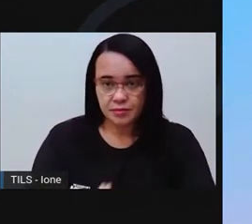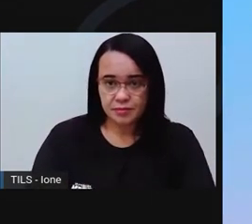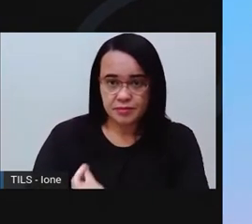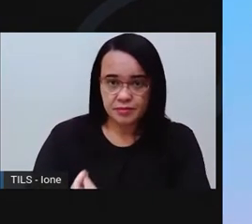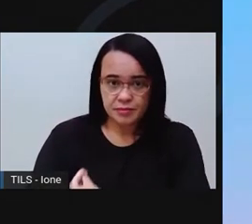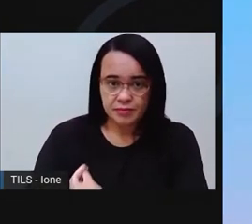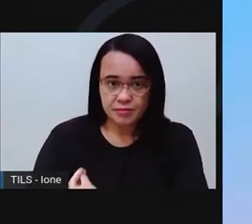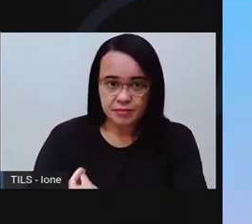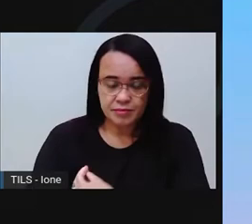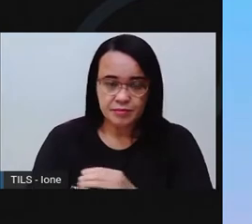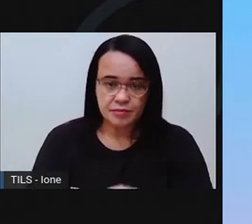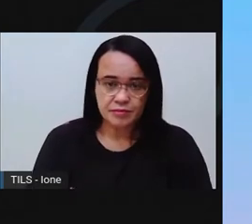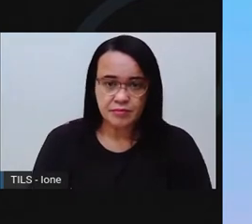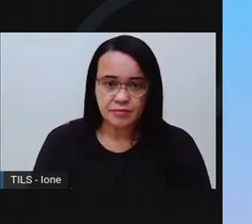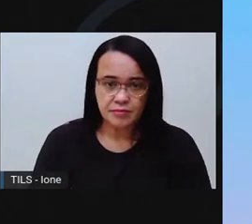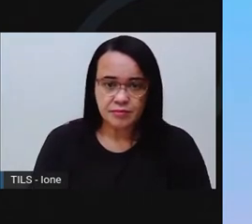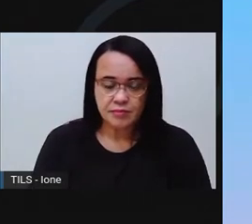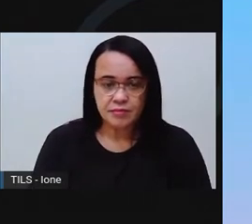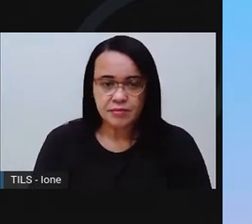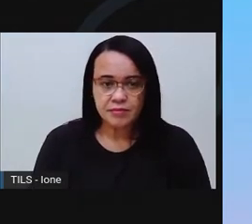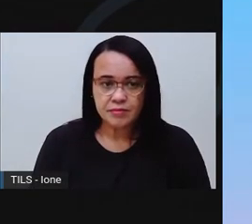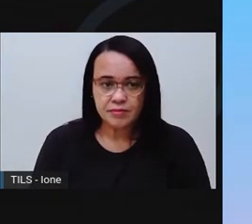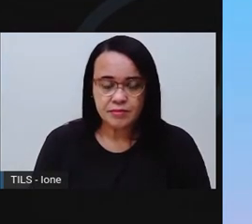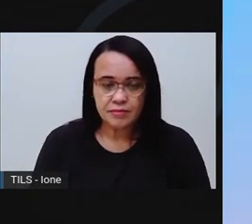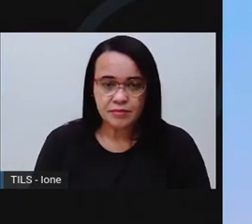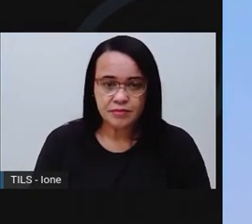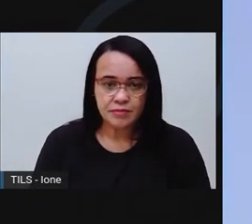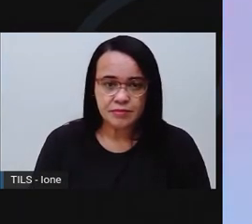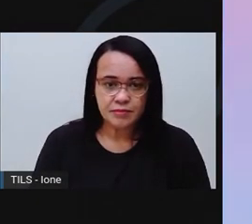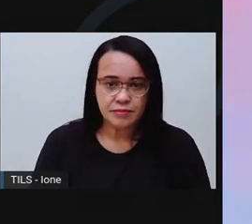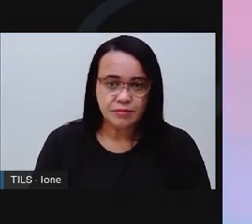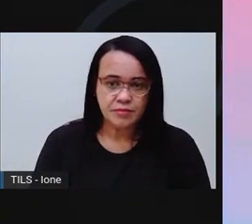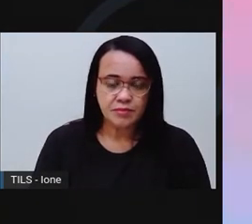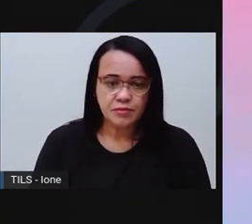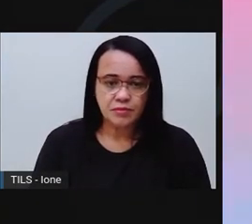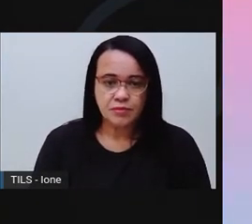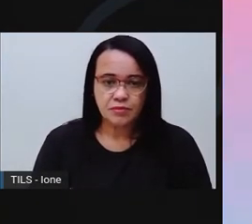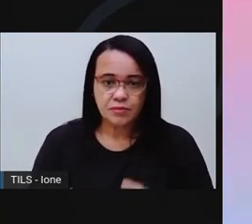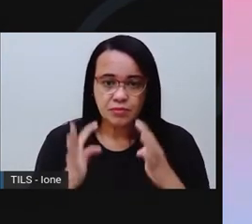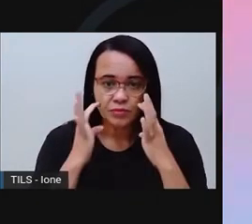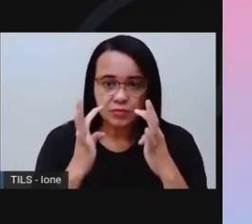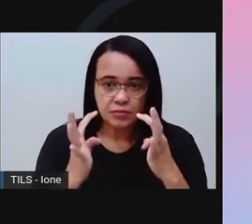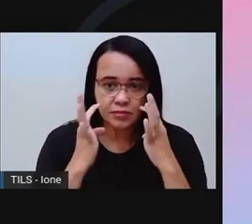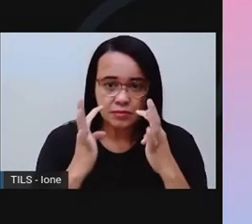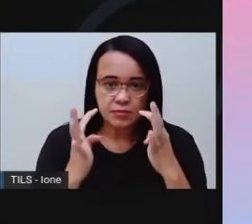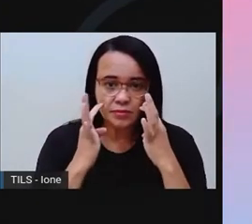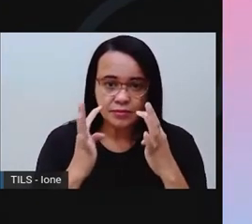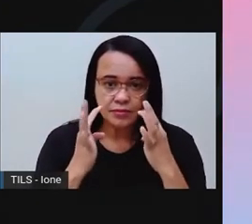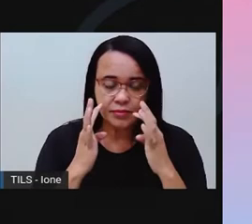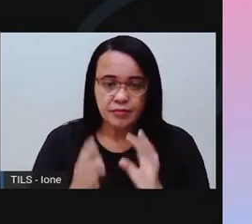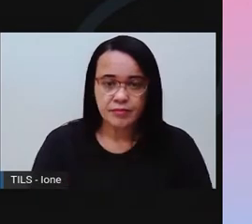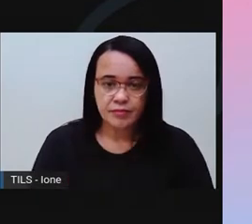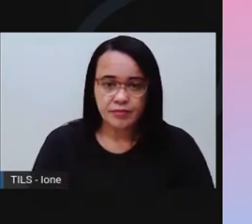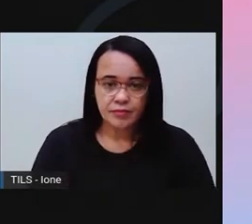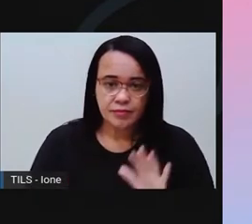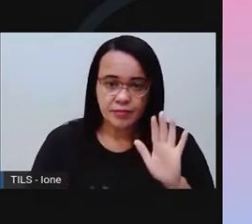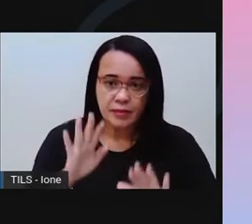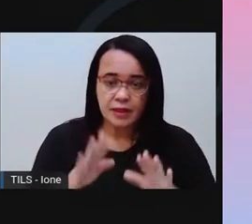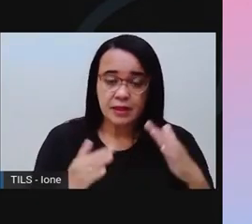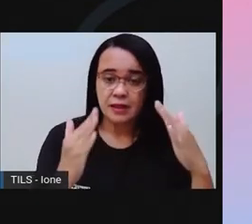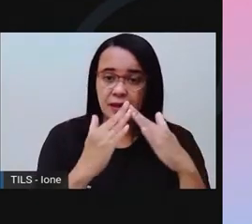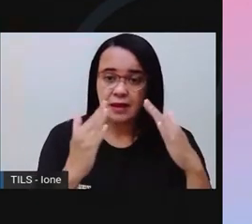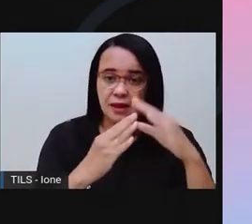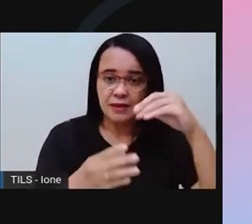vínculo de casamento, afinidade ou adoção. Geralmente vivem na mesma casa,